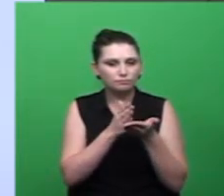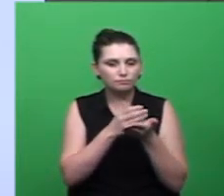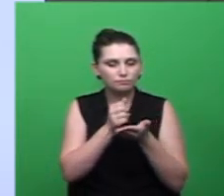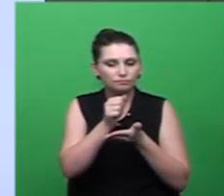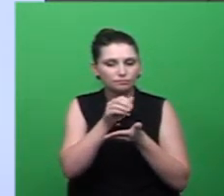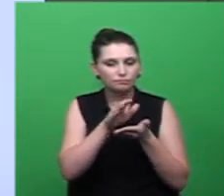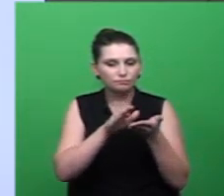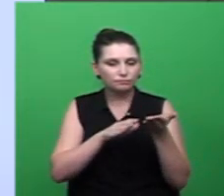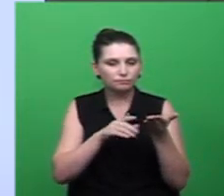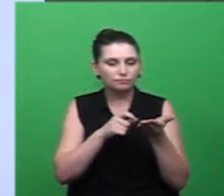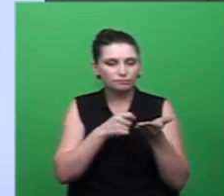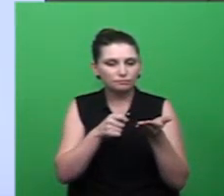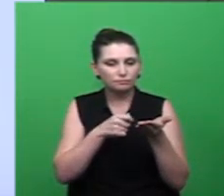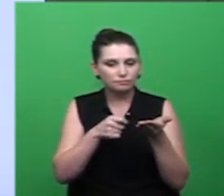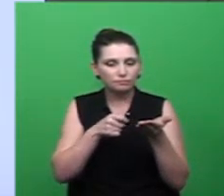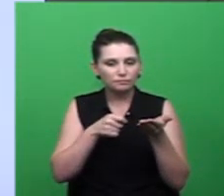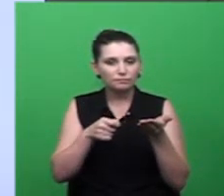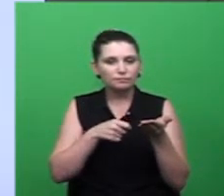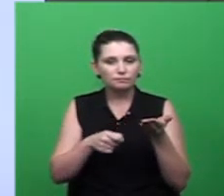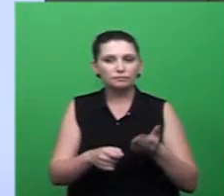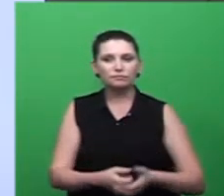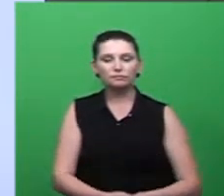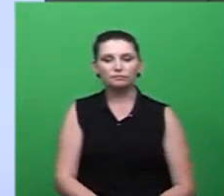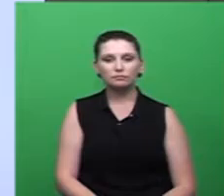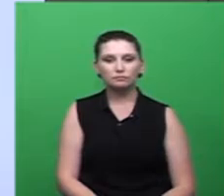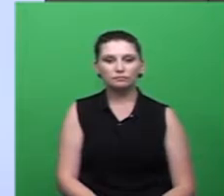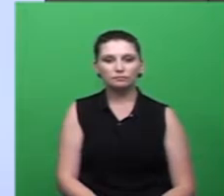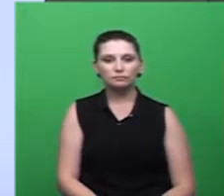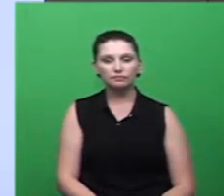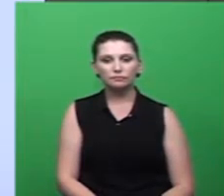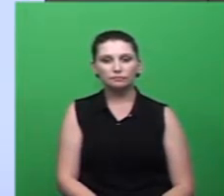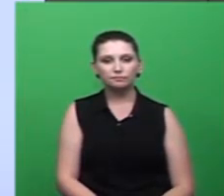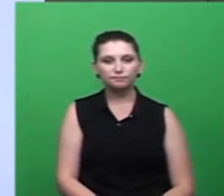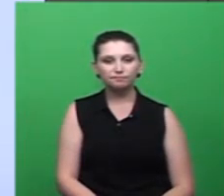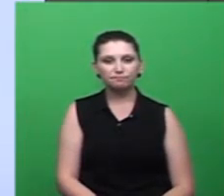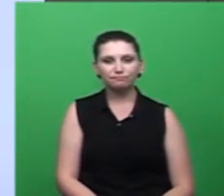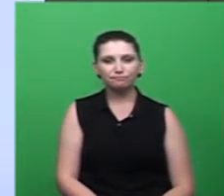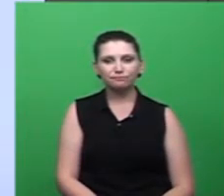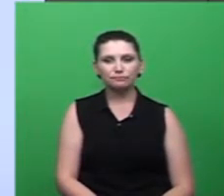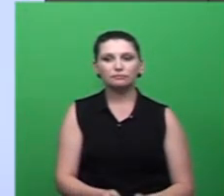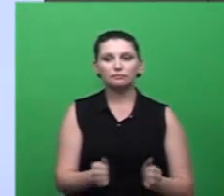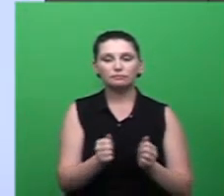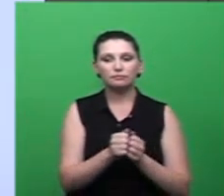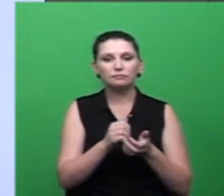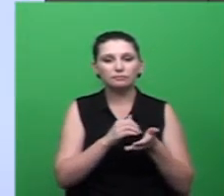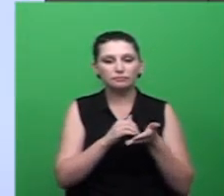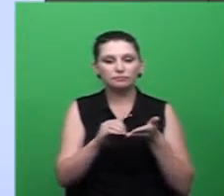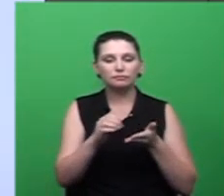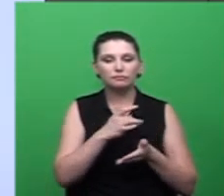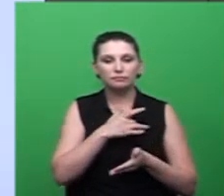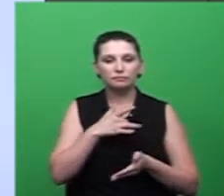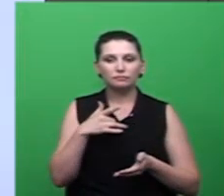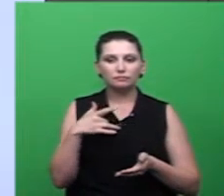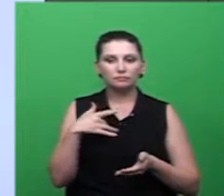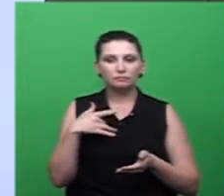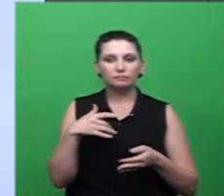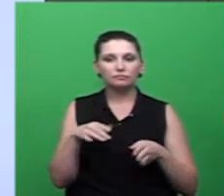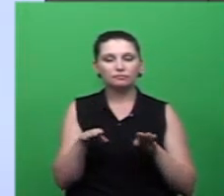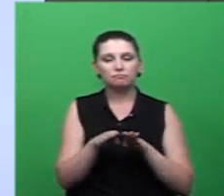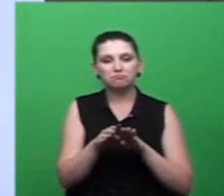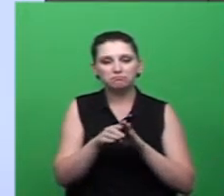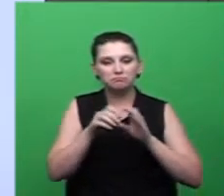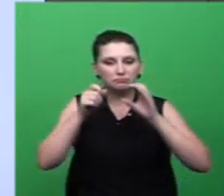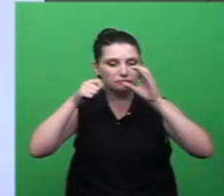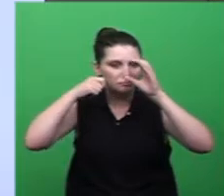né, alusivas ao assunto, né, com a parceria da Secretaria de Saúde também. Além de vídeos